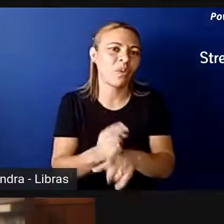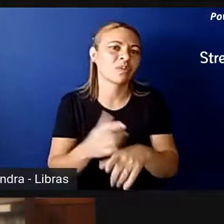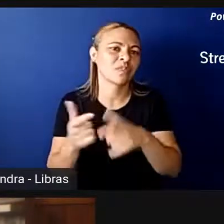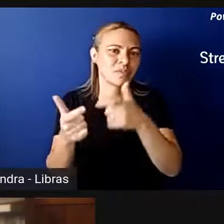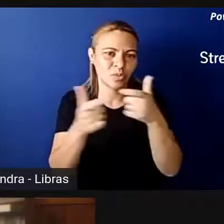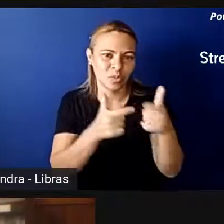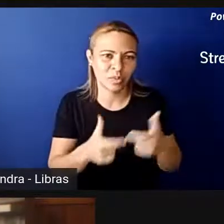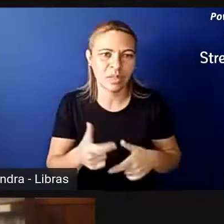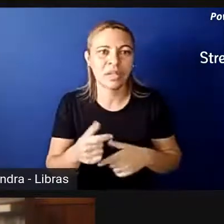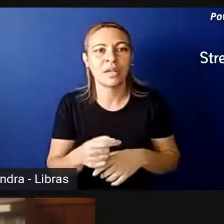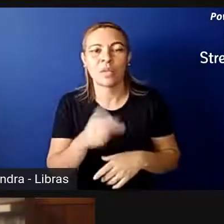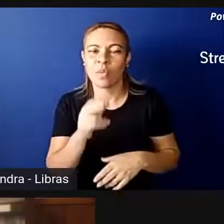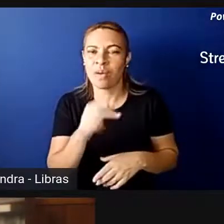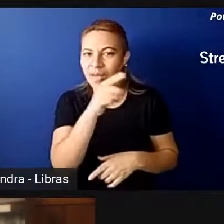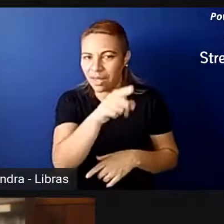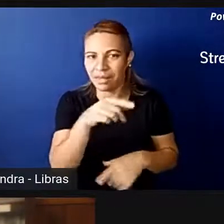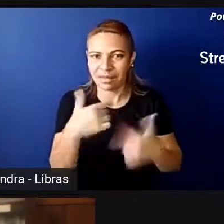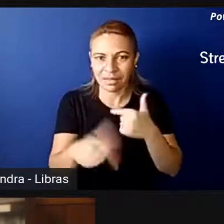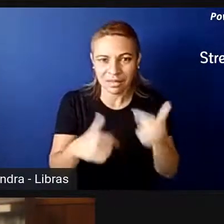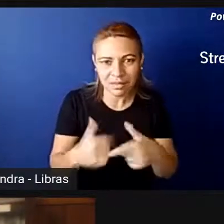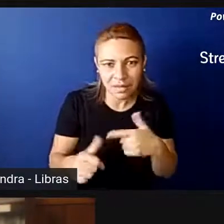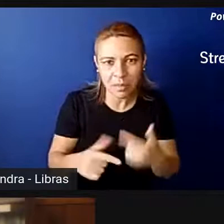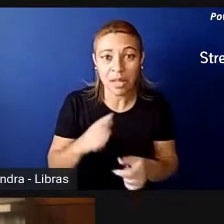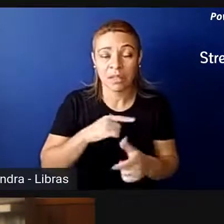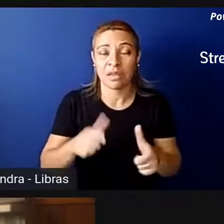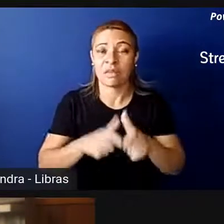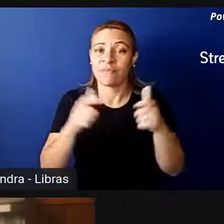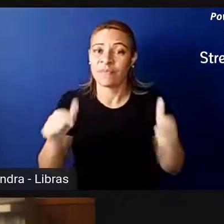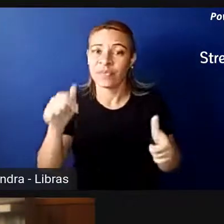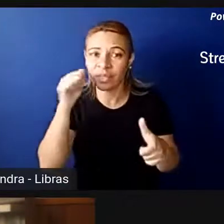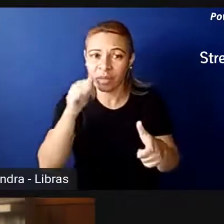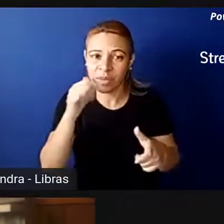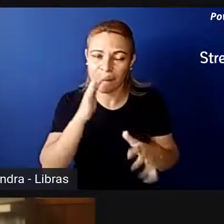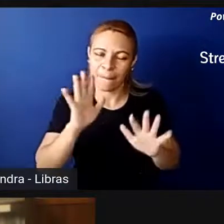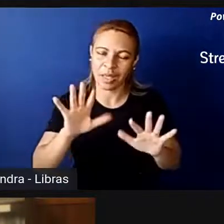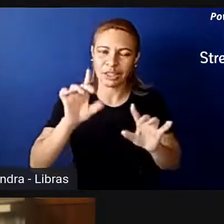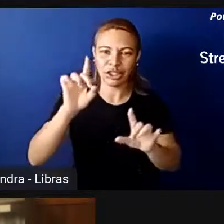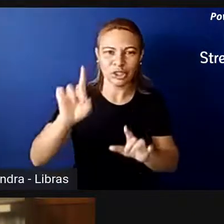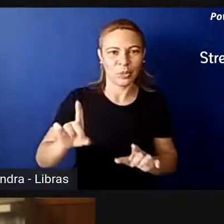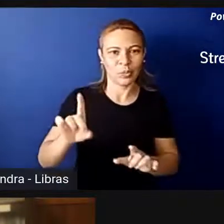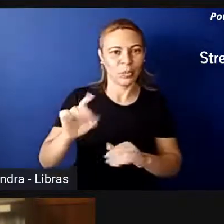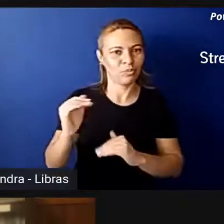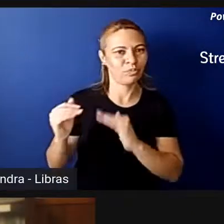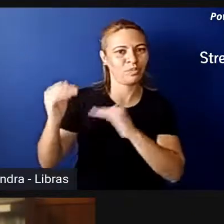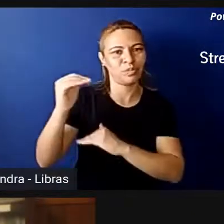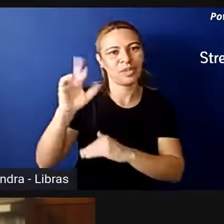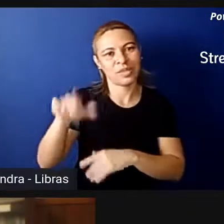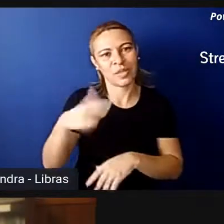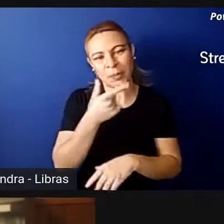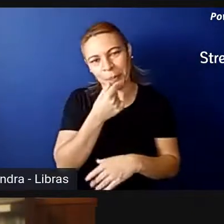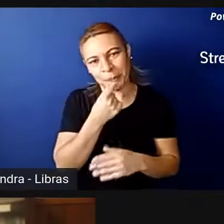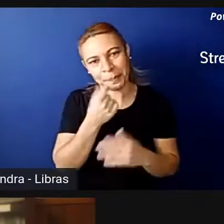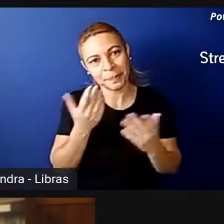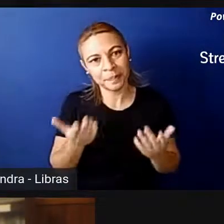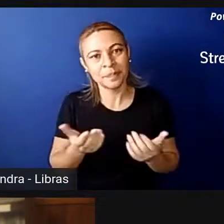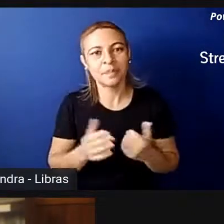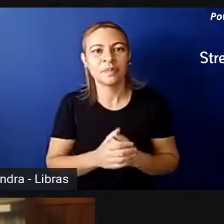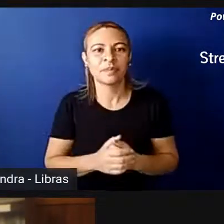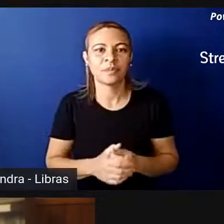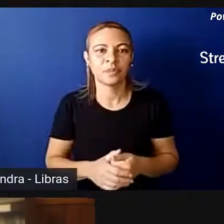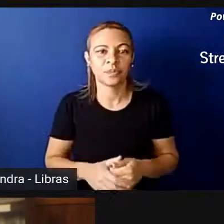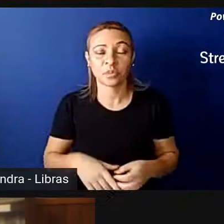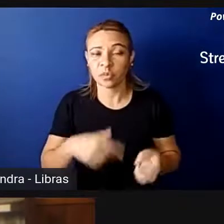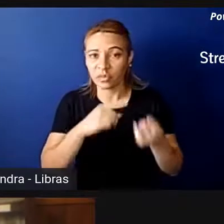eu trabalho, em que existe uma maioria de mulheres e cargos de direção ocupados por uma maioria de homens. Uma terceira